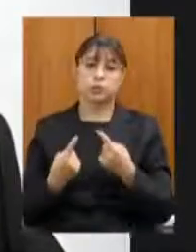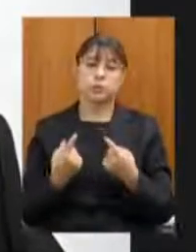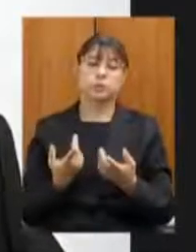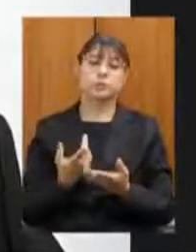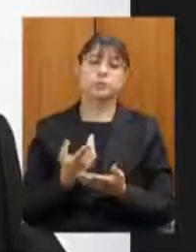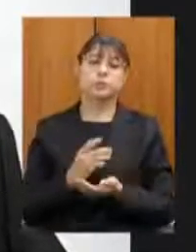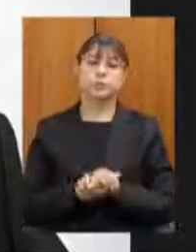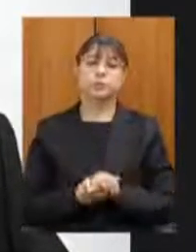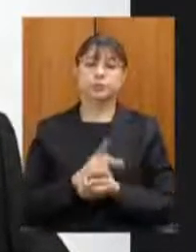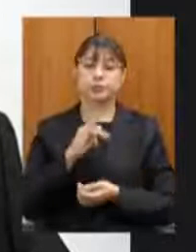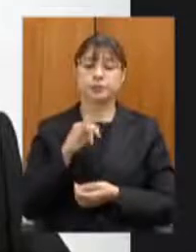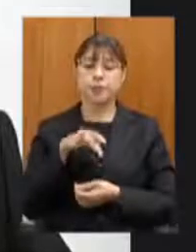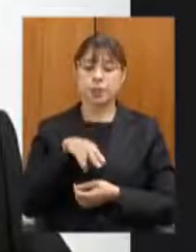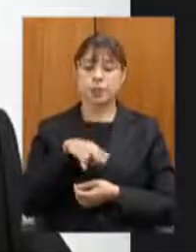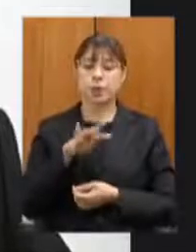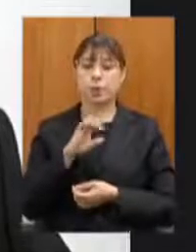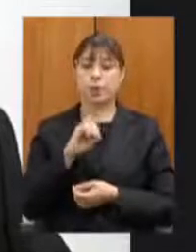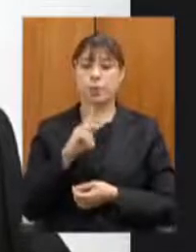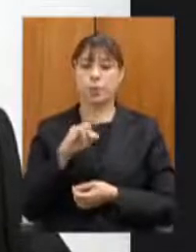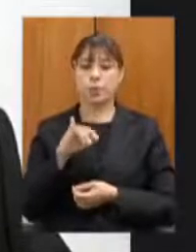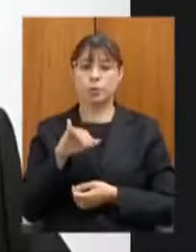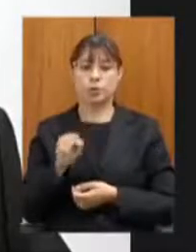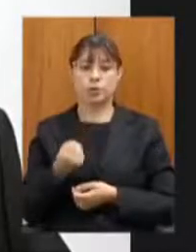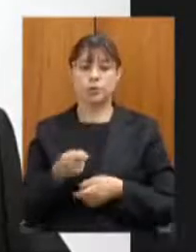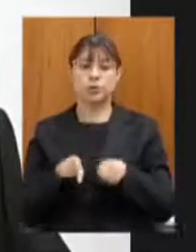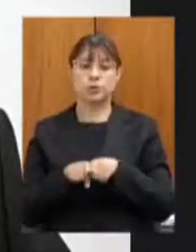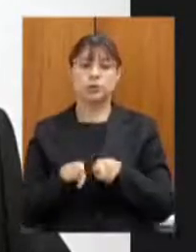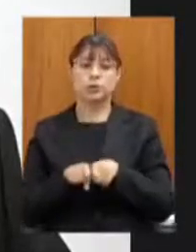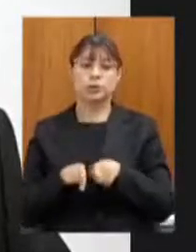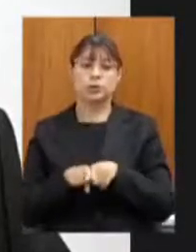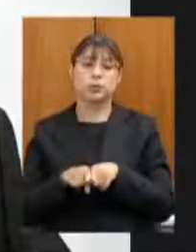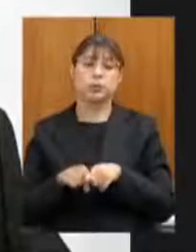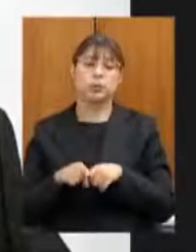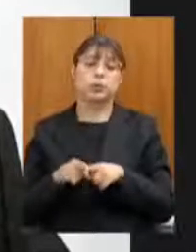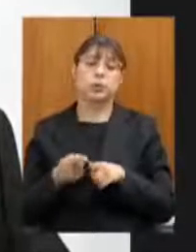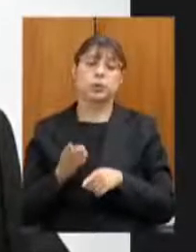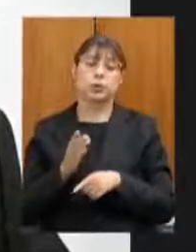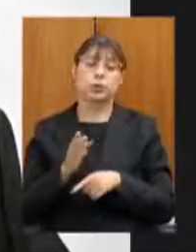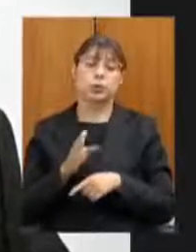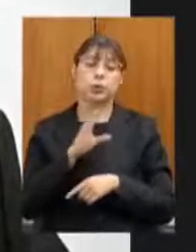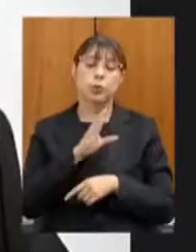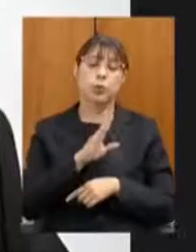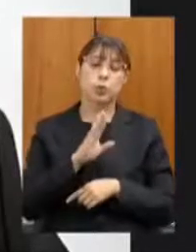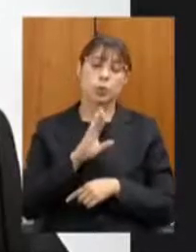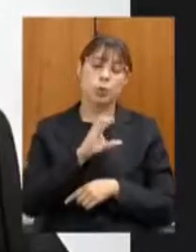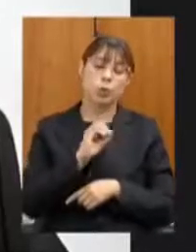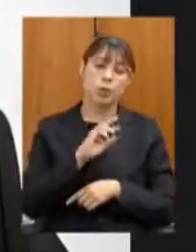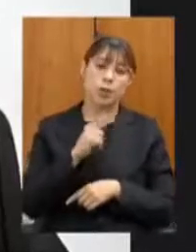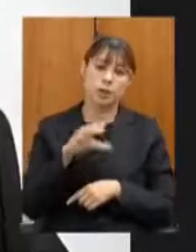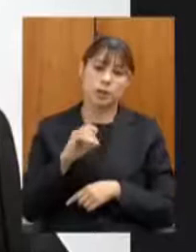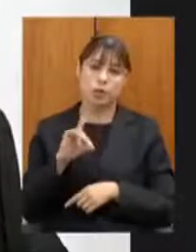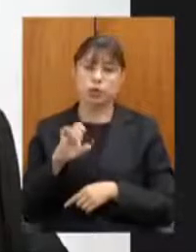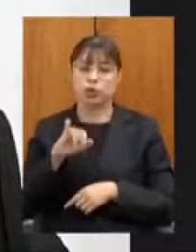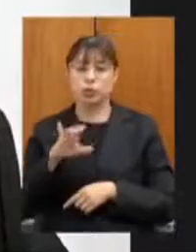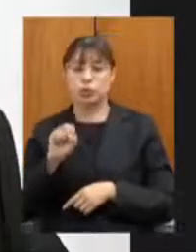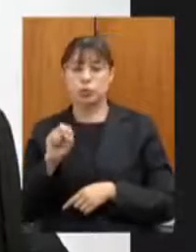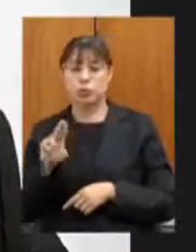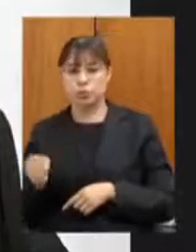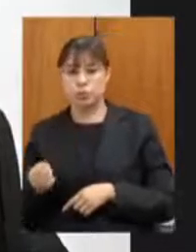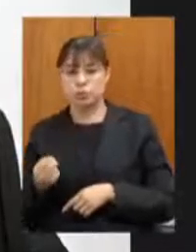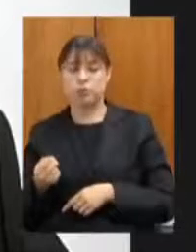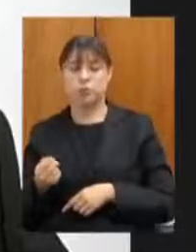Pintópolis e do trecho que interliga a cidade de Coração de Jesus a cidade de